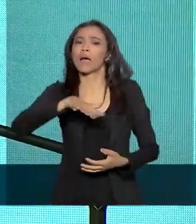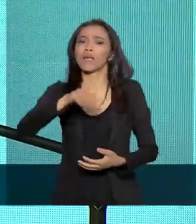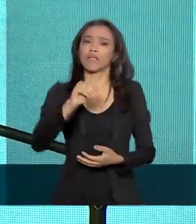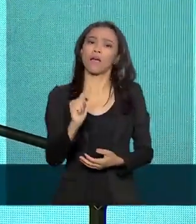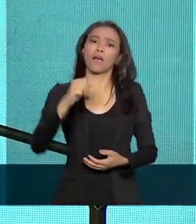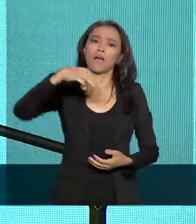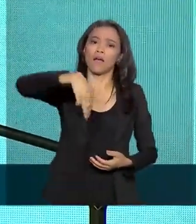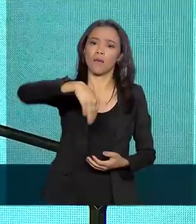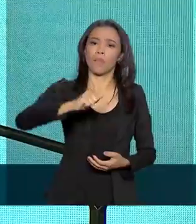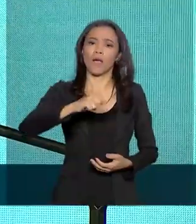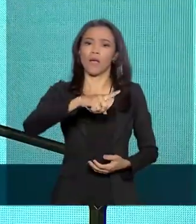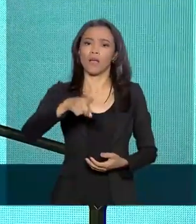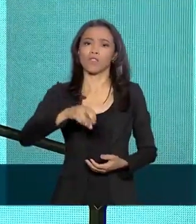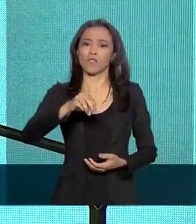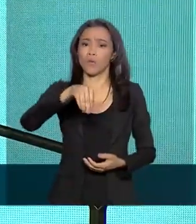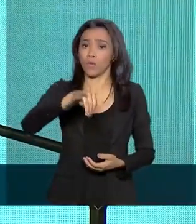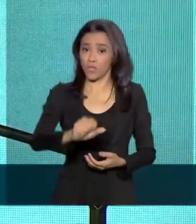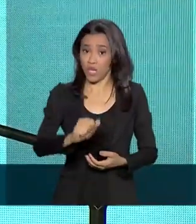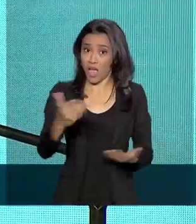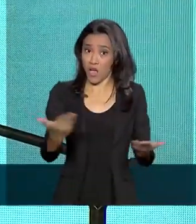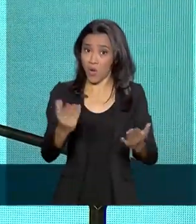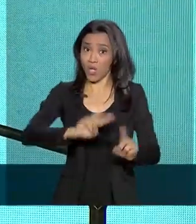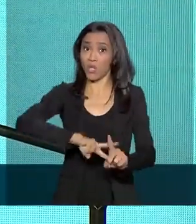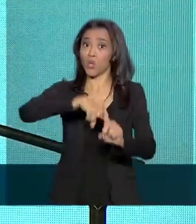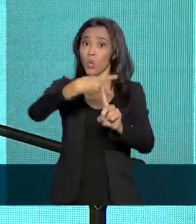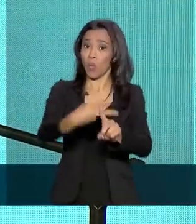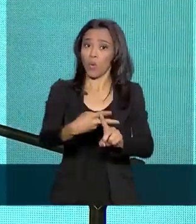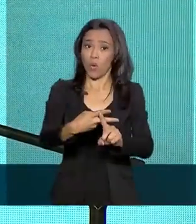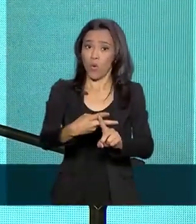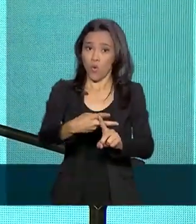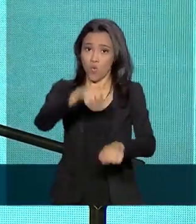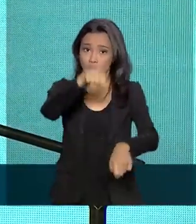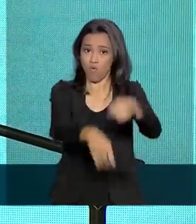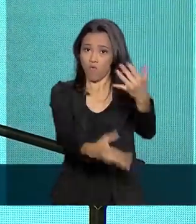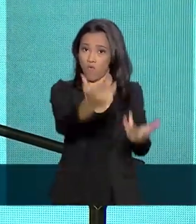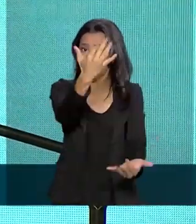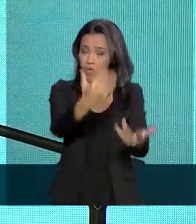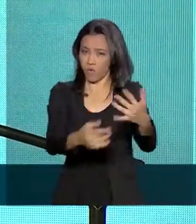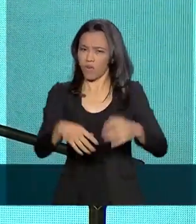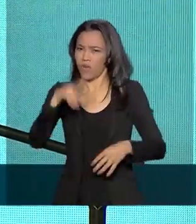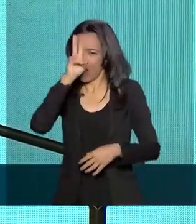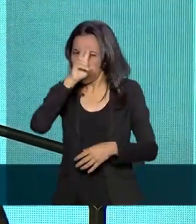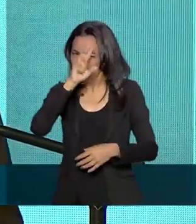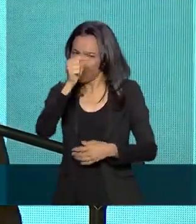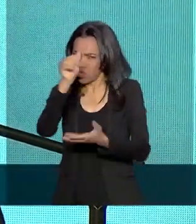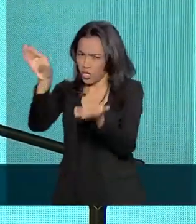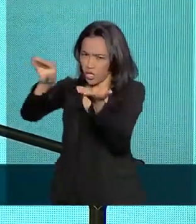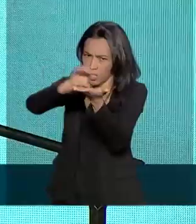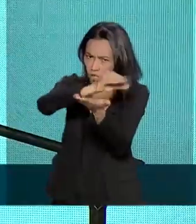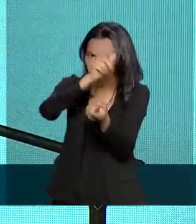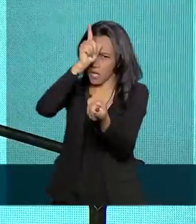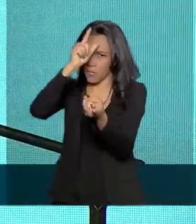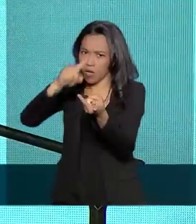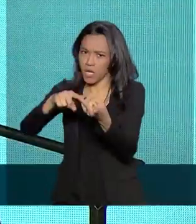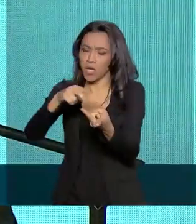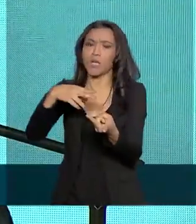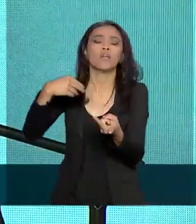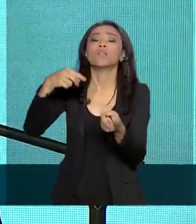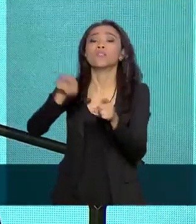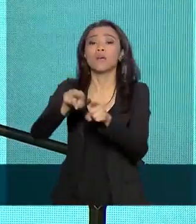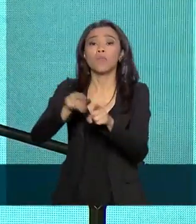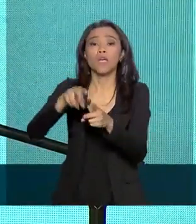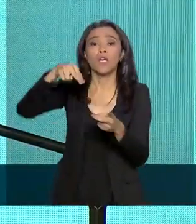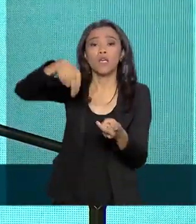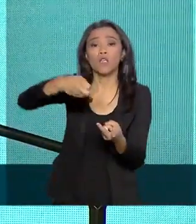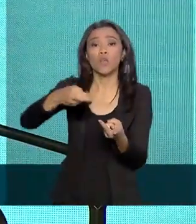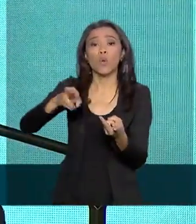dobro do registrado em anos anteriores. É porque isso, aquele dinheiro que vinha da Noruega, da Alemanha, para o fundo amazônico, onde